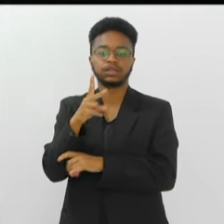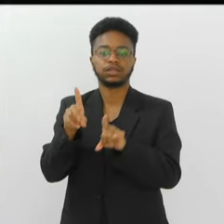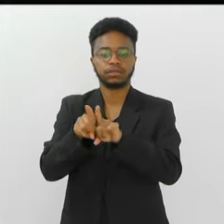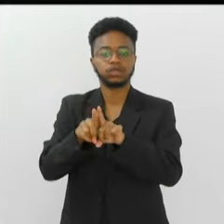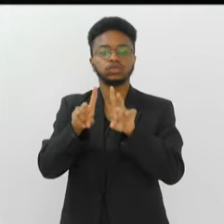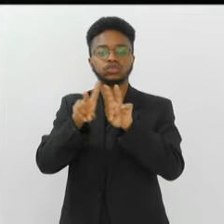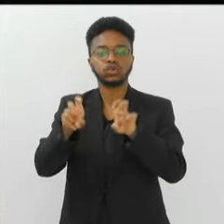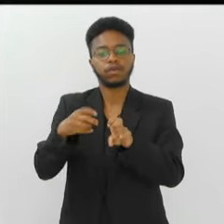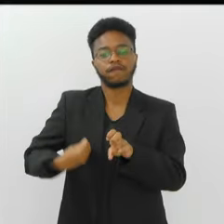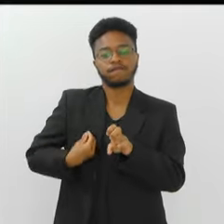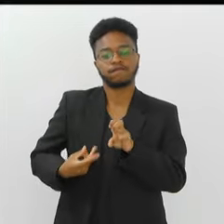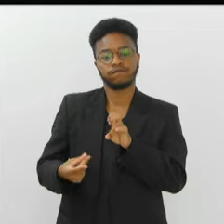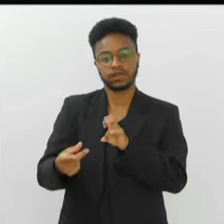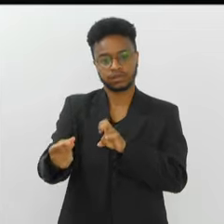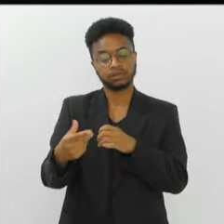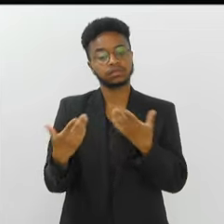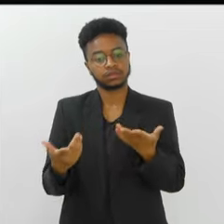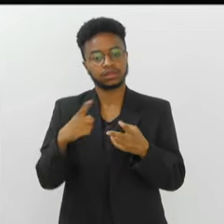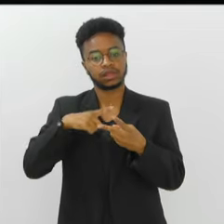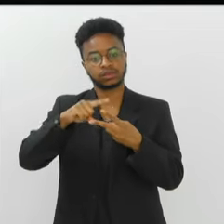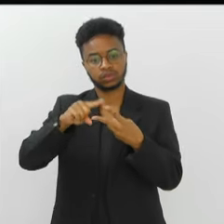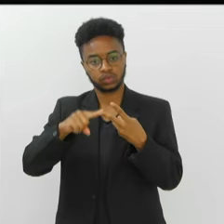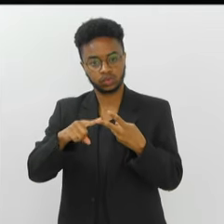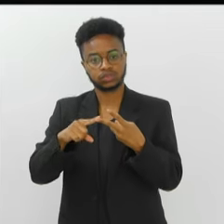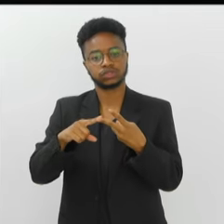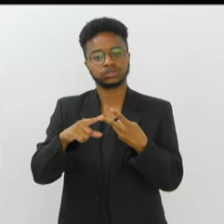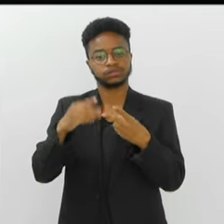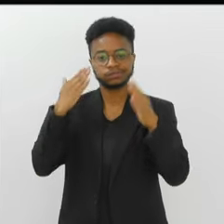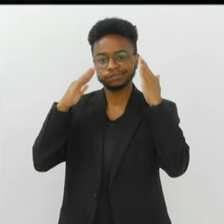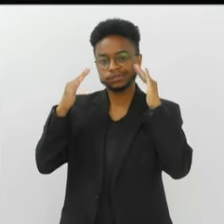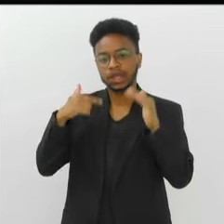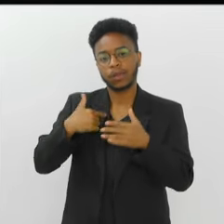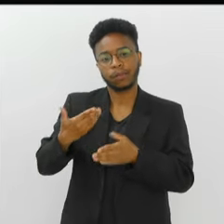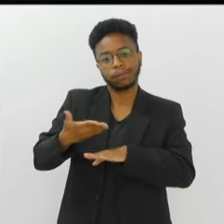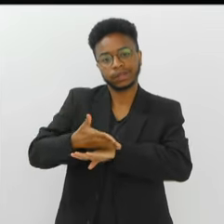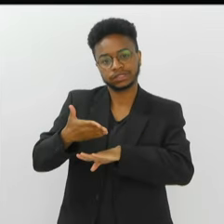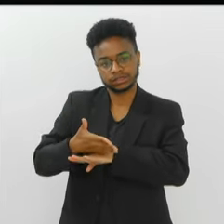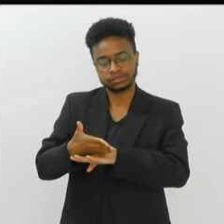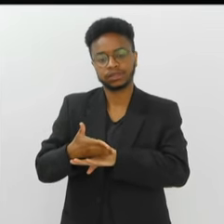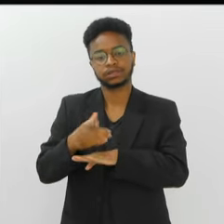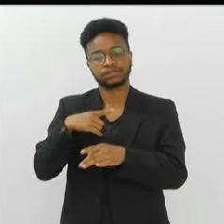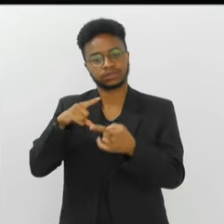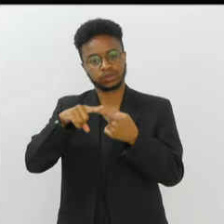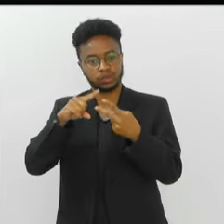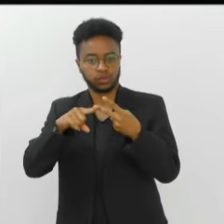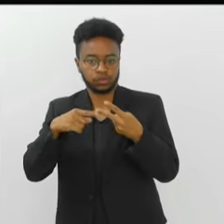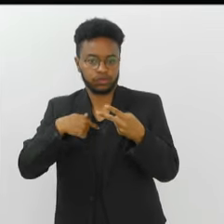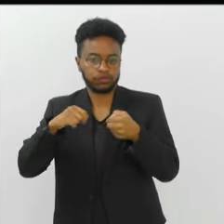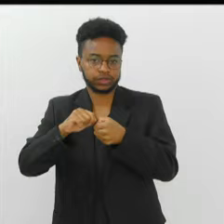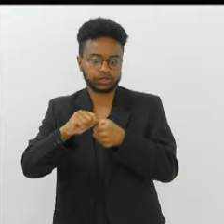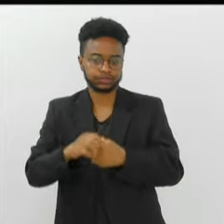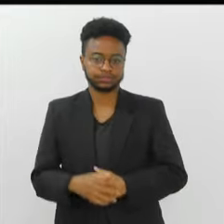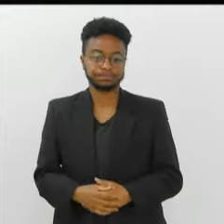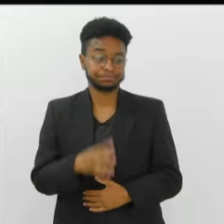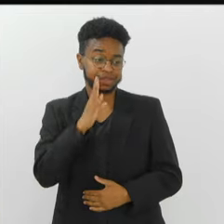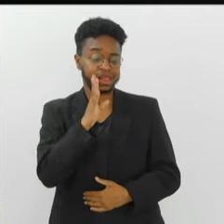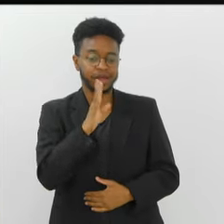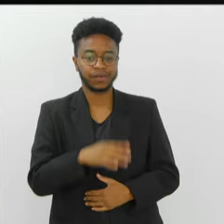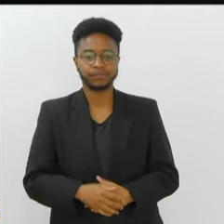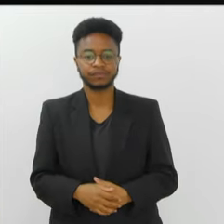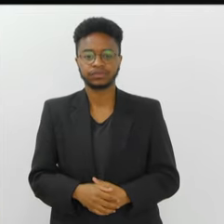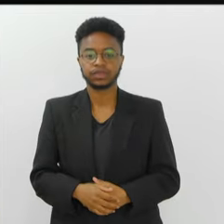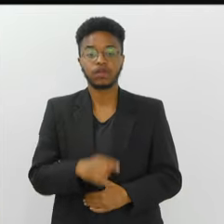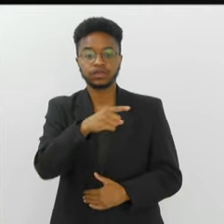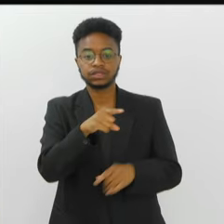Imortal, falando sobre a imortalidade. Então, foram minhas duas aventuras de reedição. Foram duas grandes aventuras, aliás. Bacana isso.